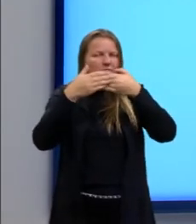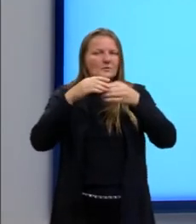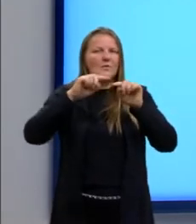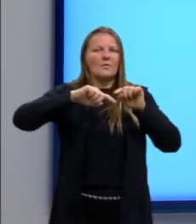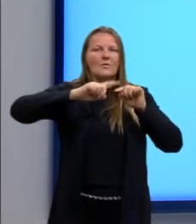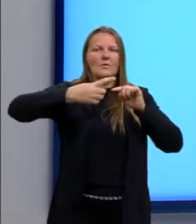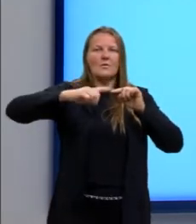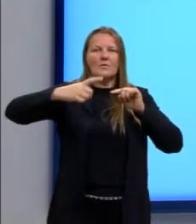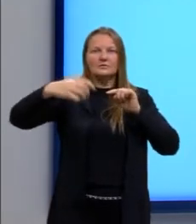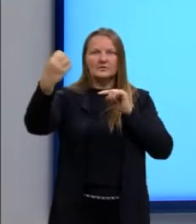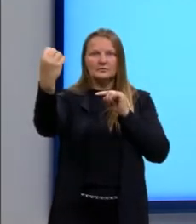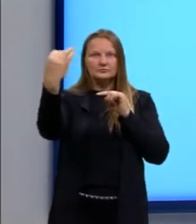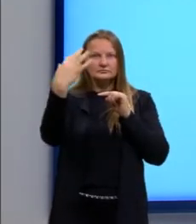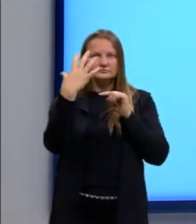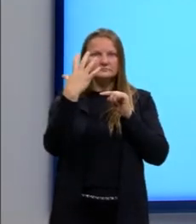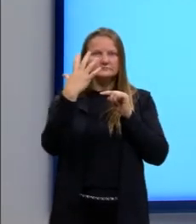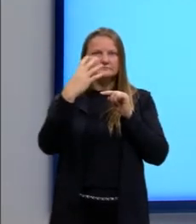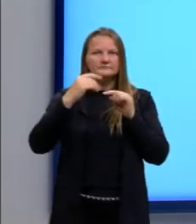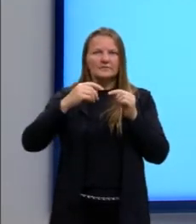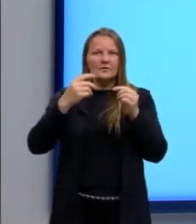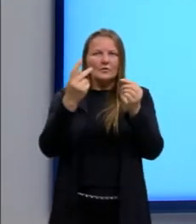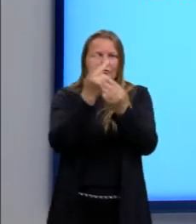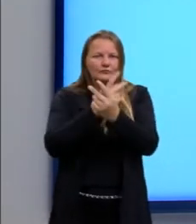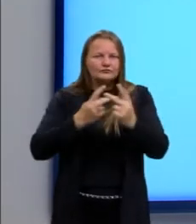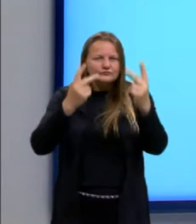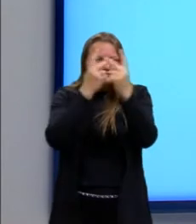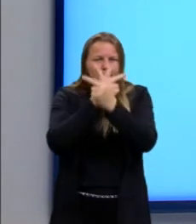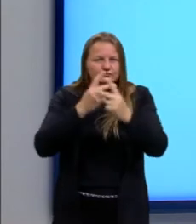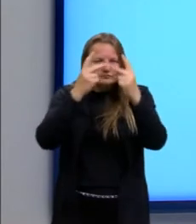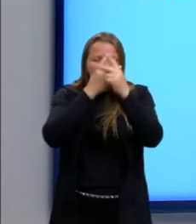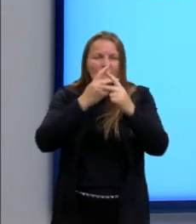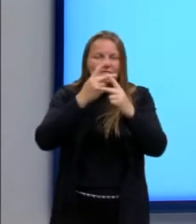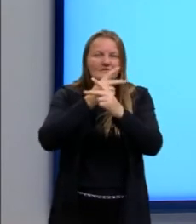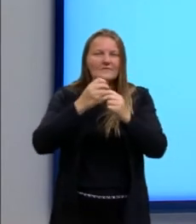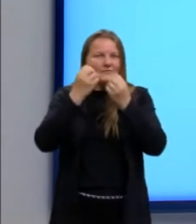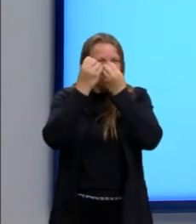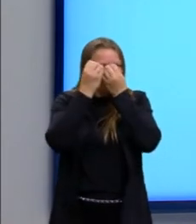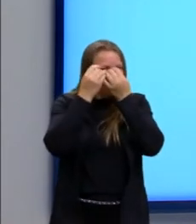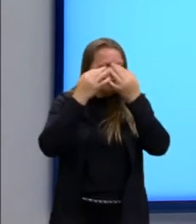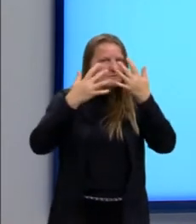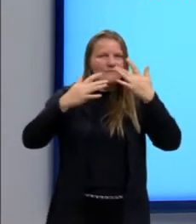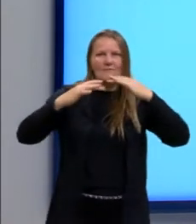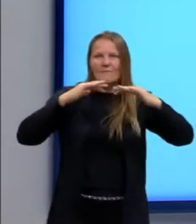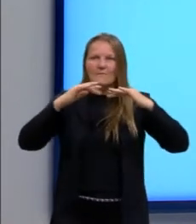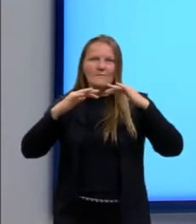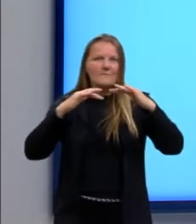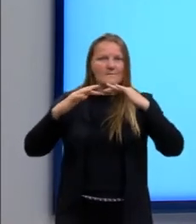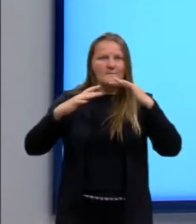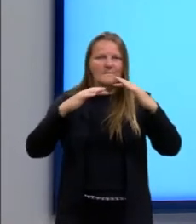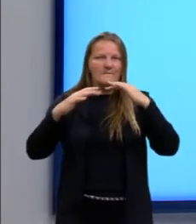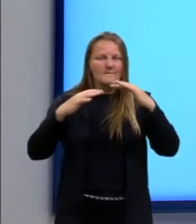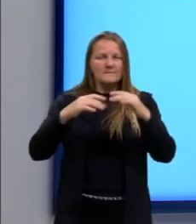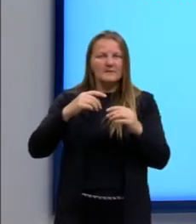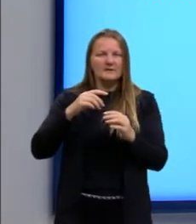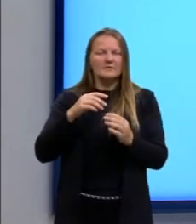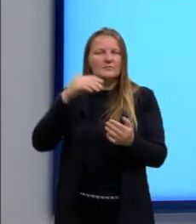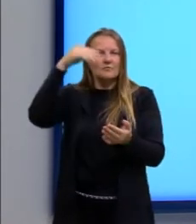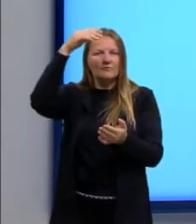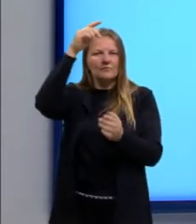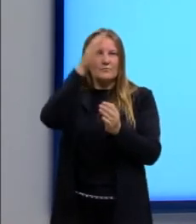luminosas que compõem as imagens do filme emergem vibrando apenas na direção vertical